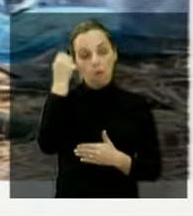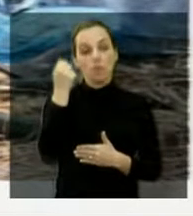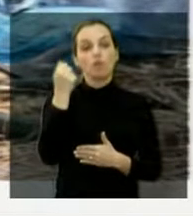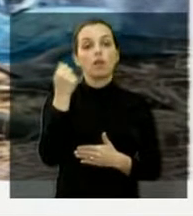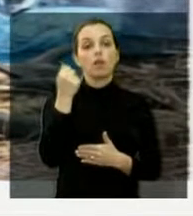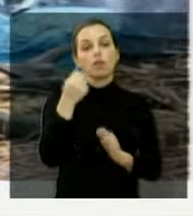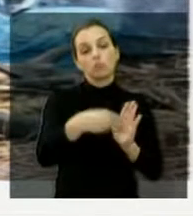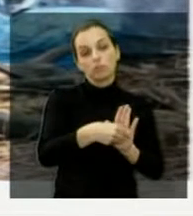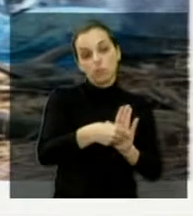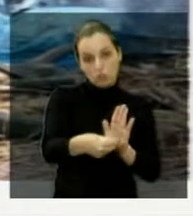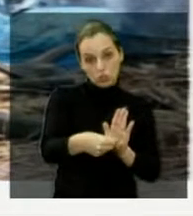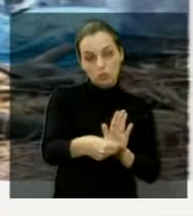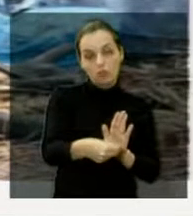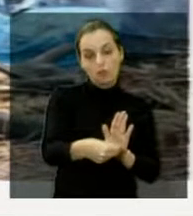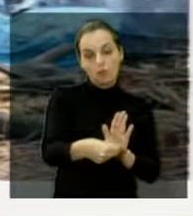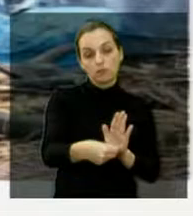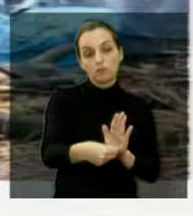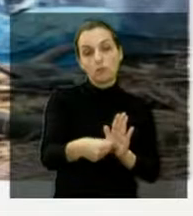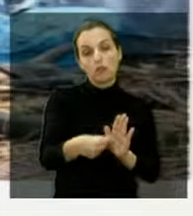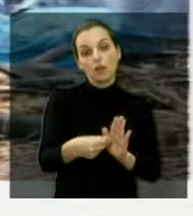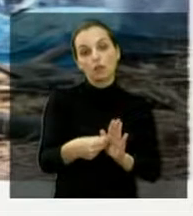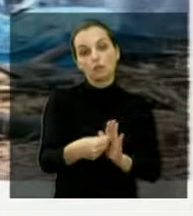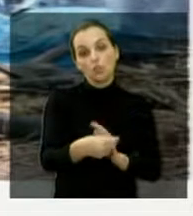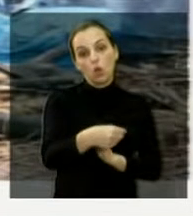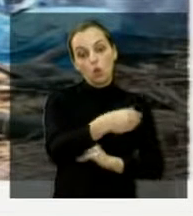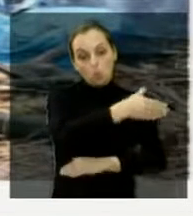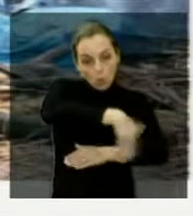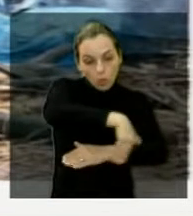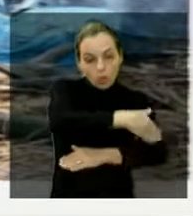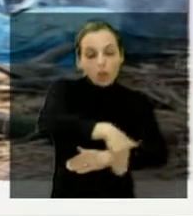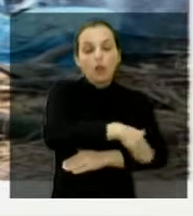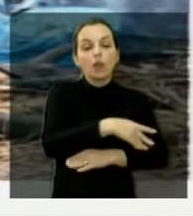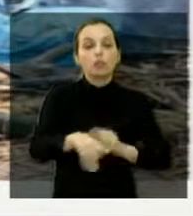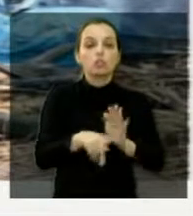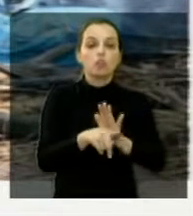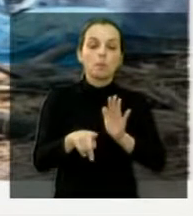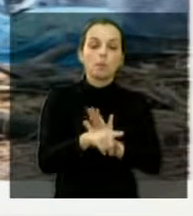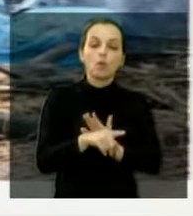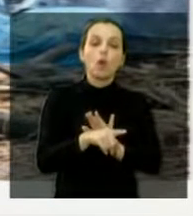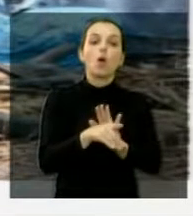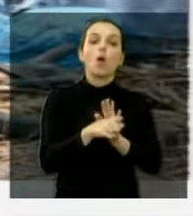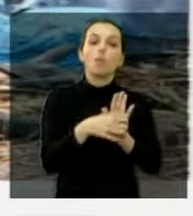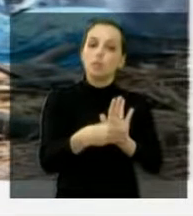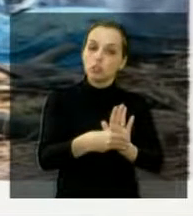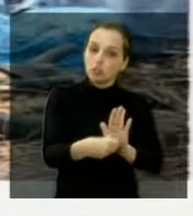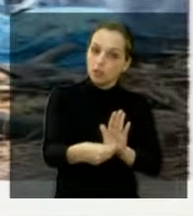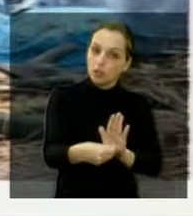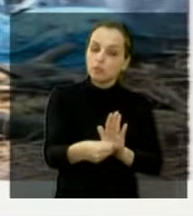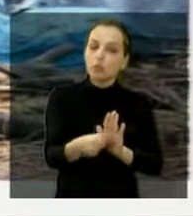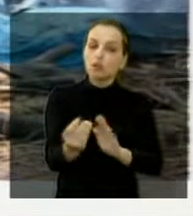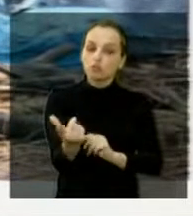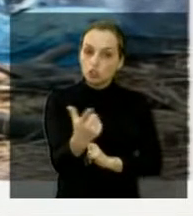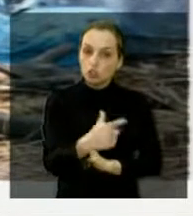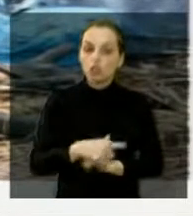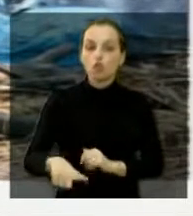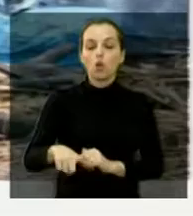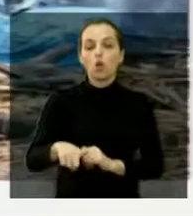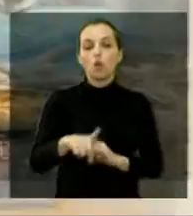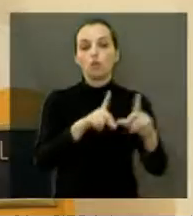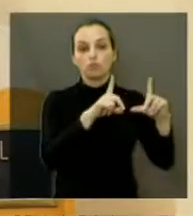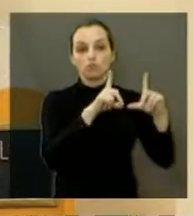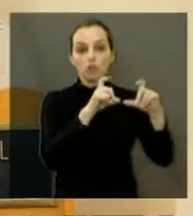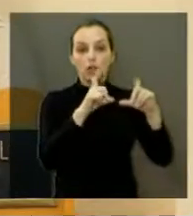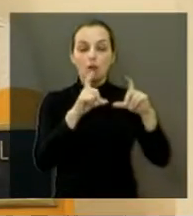a gente levantasse todos os endereços, colocasse a indicação novamente, mostrasse as fotografias, e ele ia pedir para que os